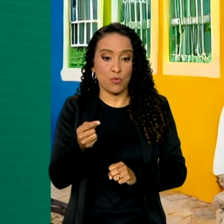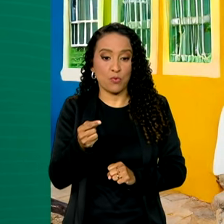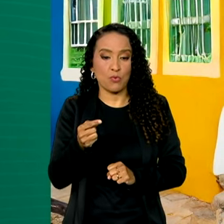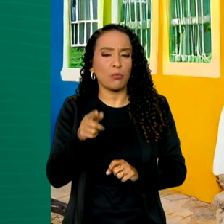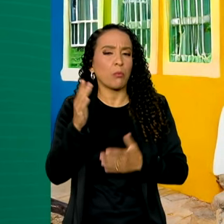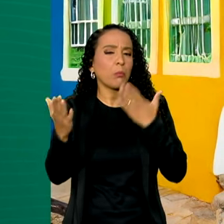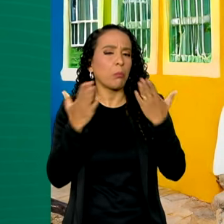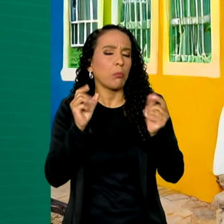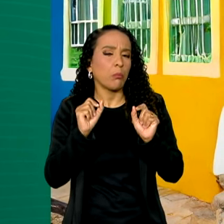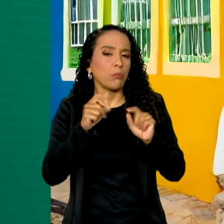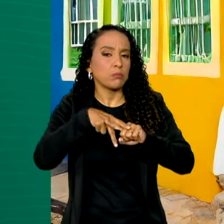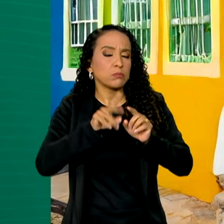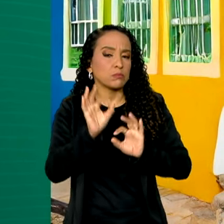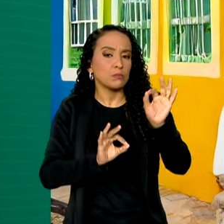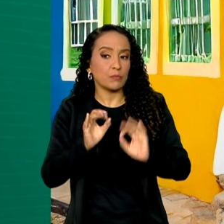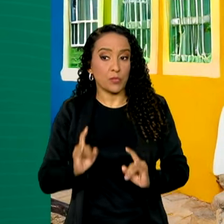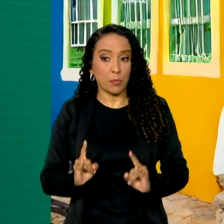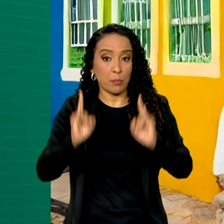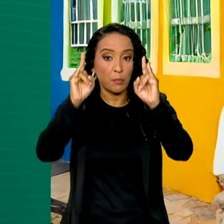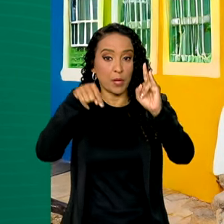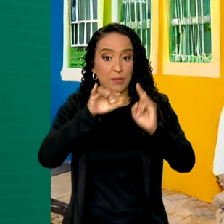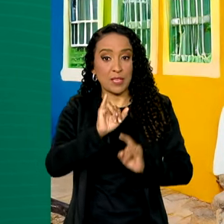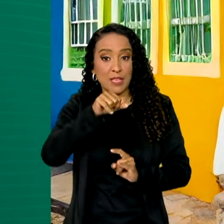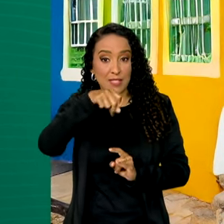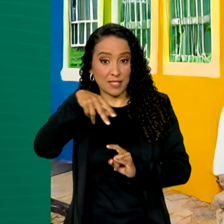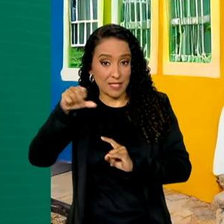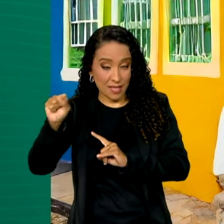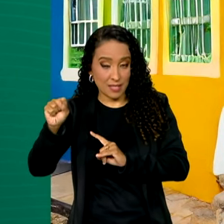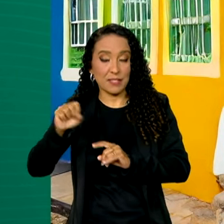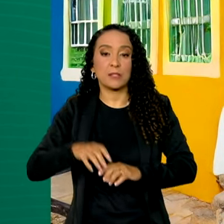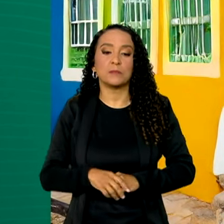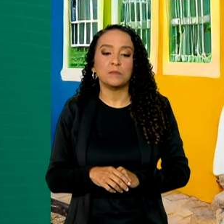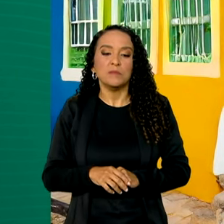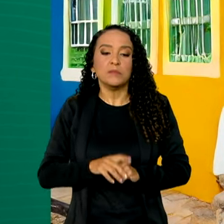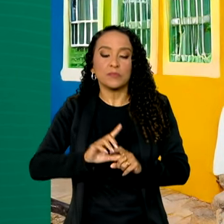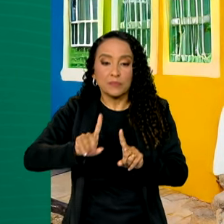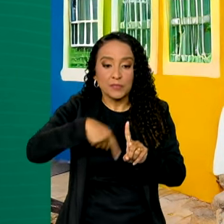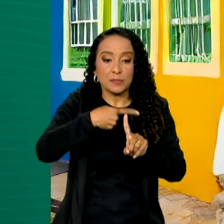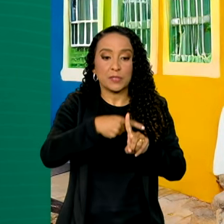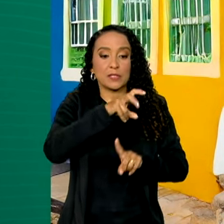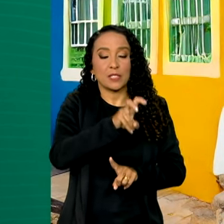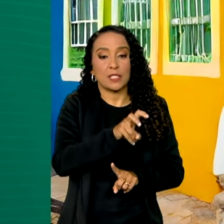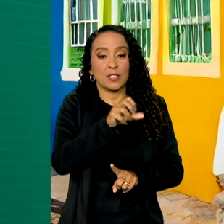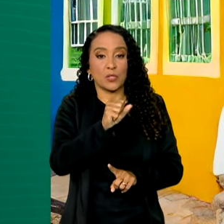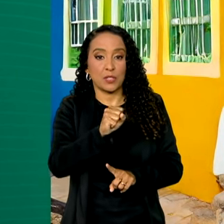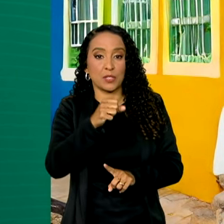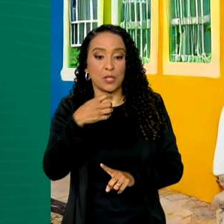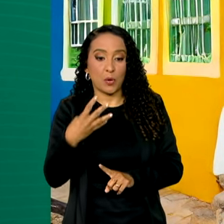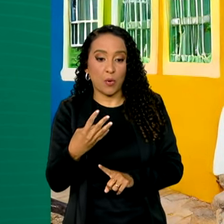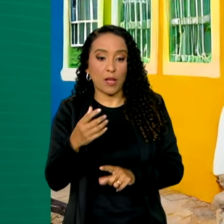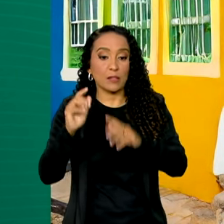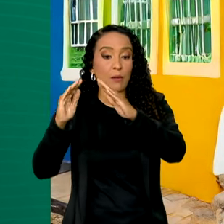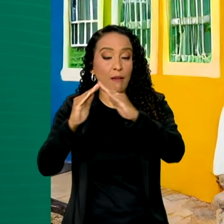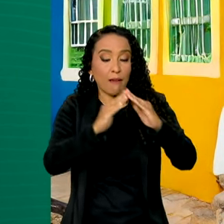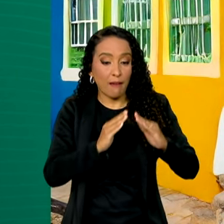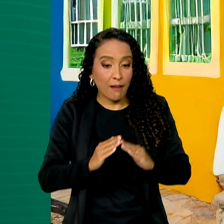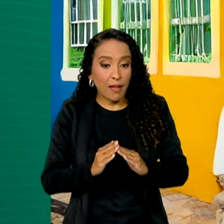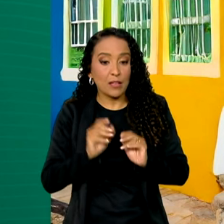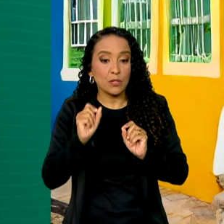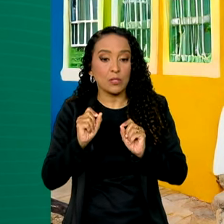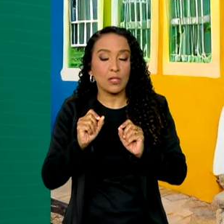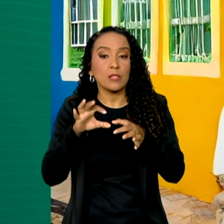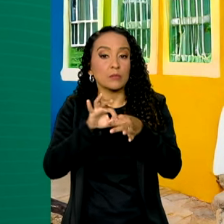corresponde à reforma do prédio do INSS. Mais 584 unidades para